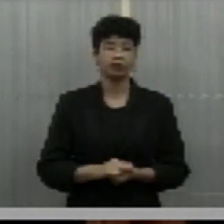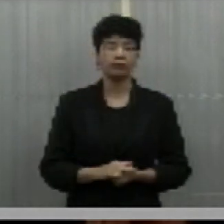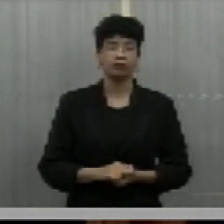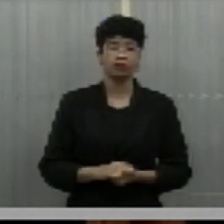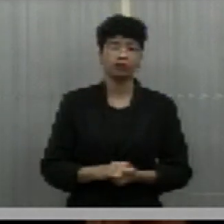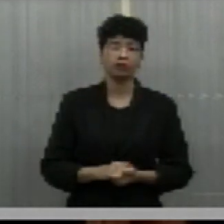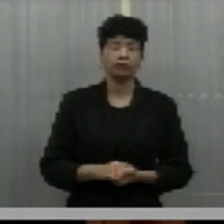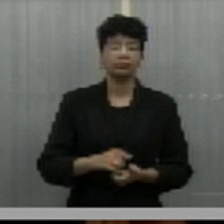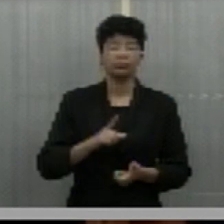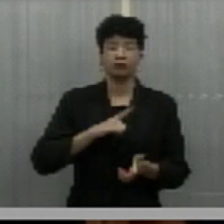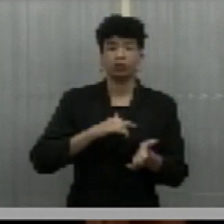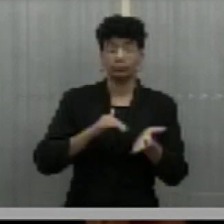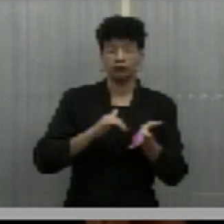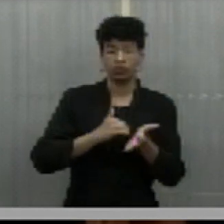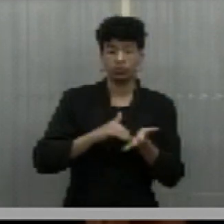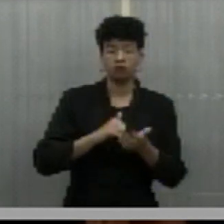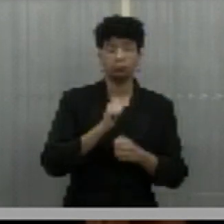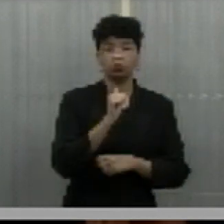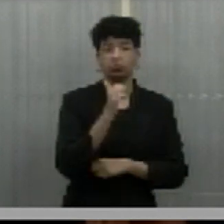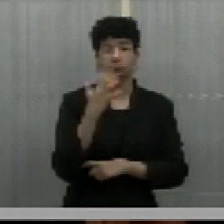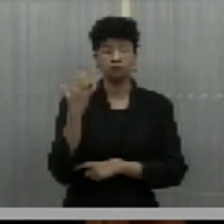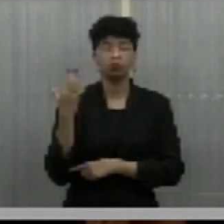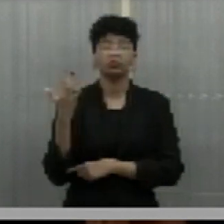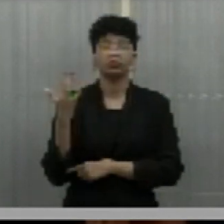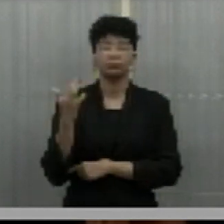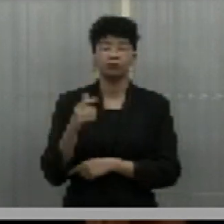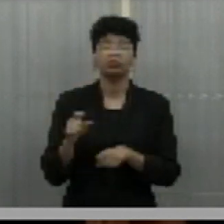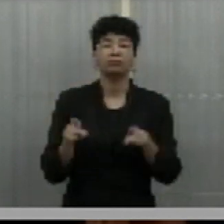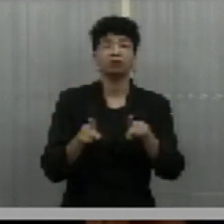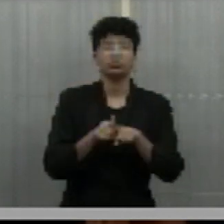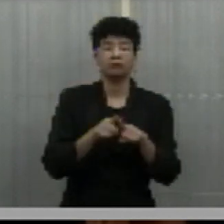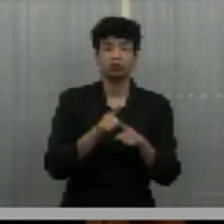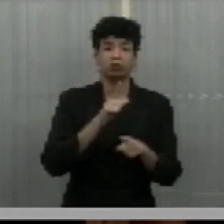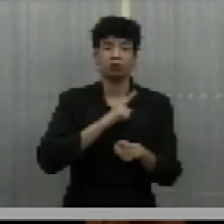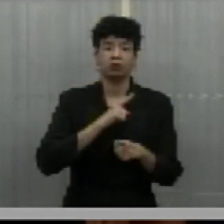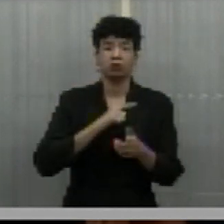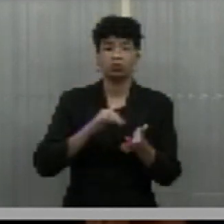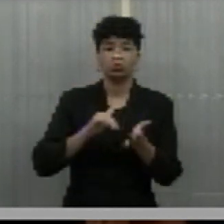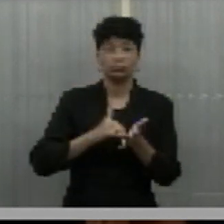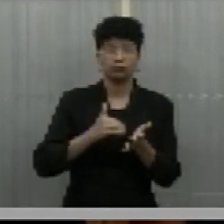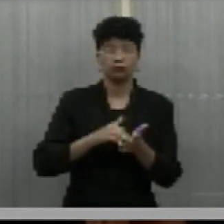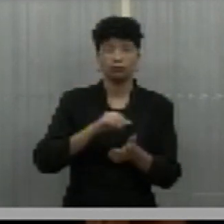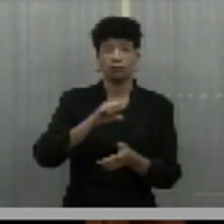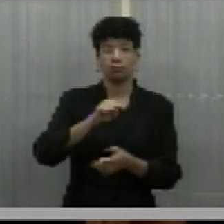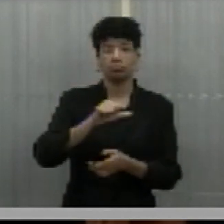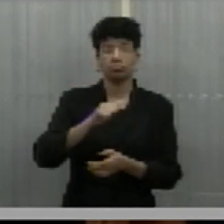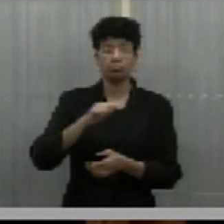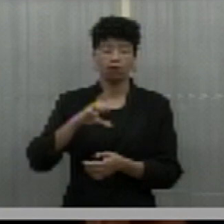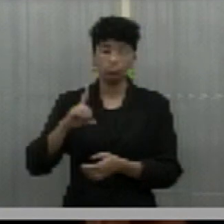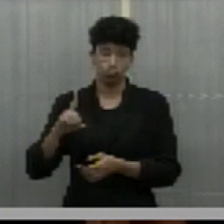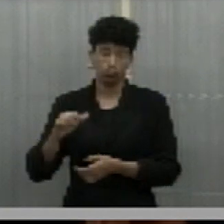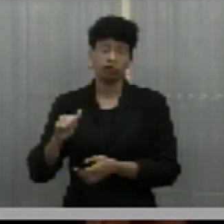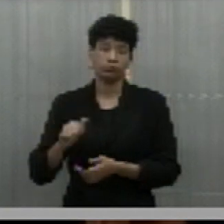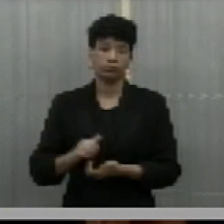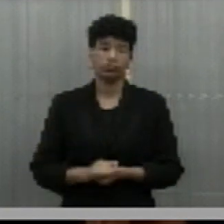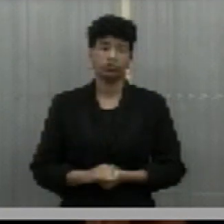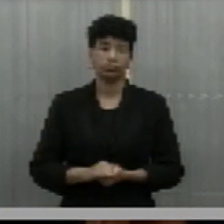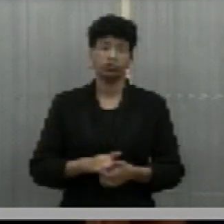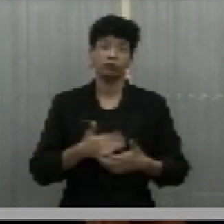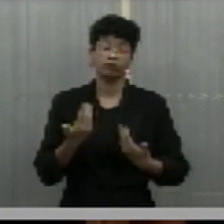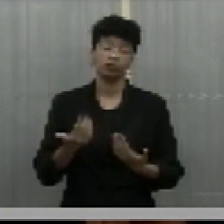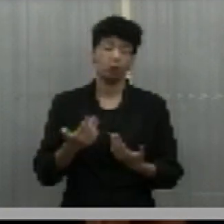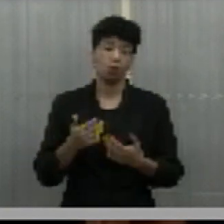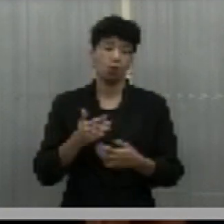nós temos a Secretaria do Meio Ambiente e tem também a Secretaria SADA. Então, isso fica a opção para o